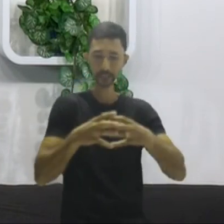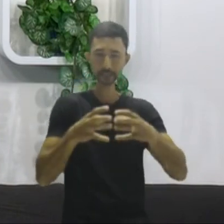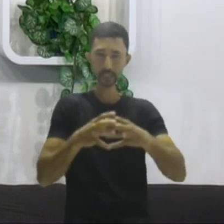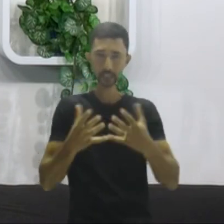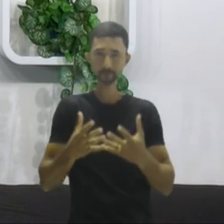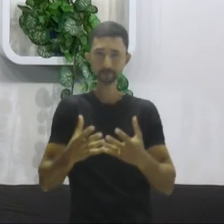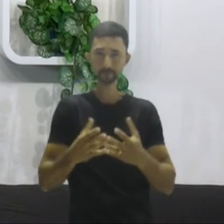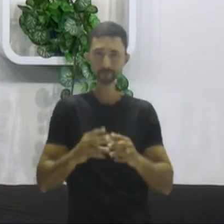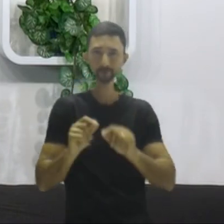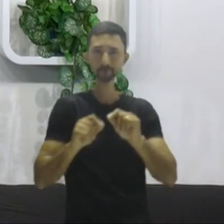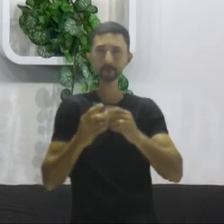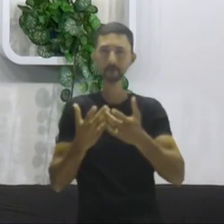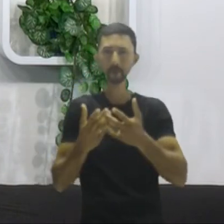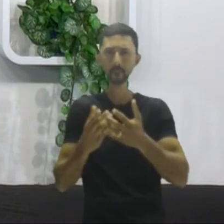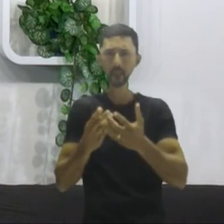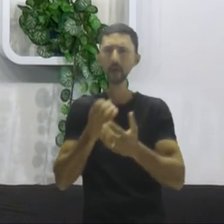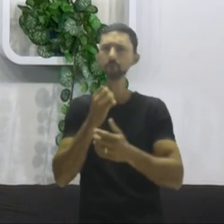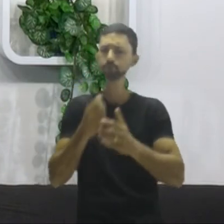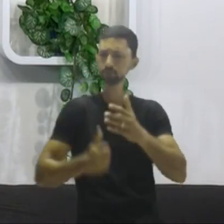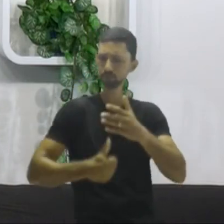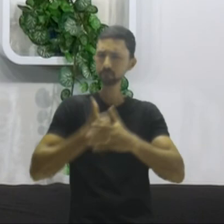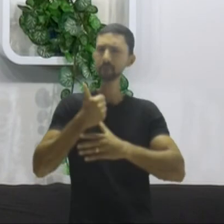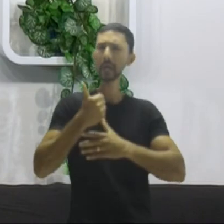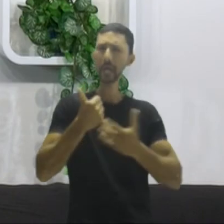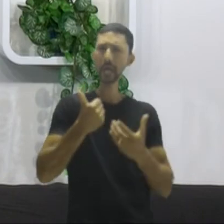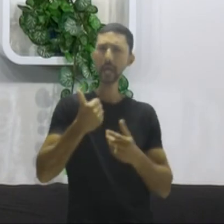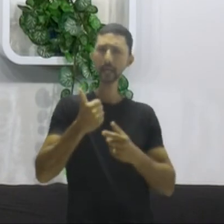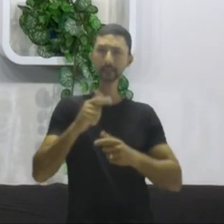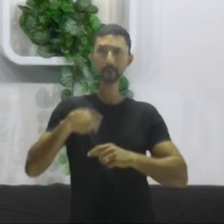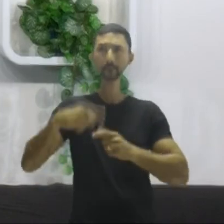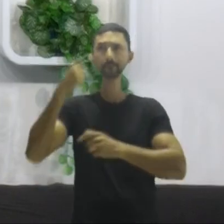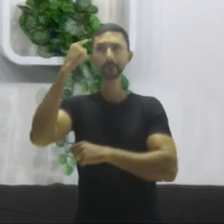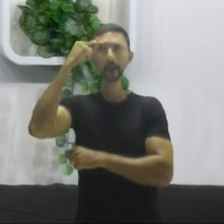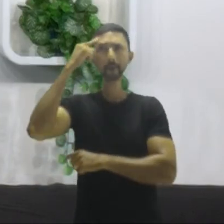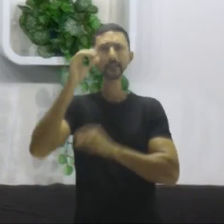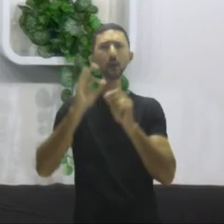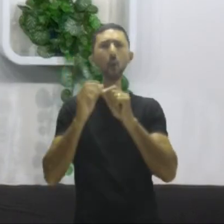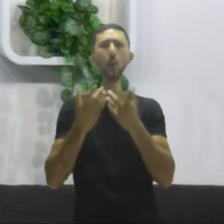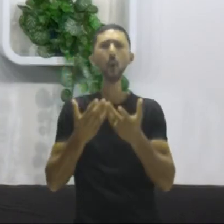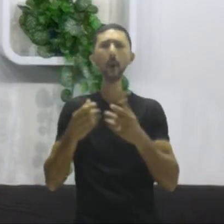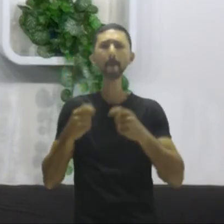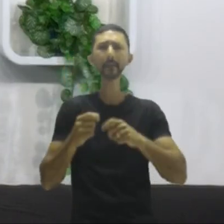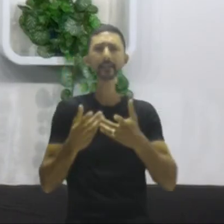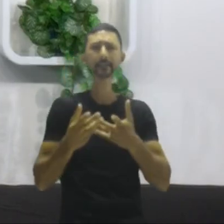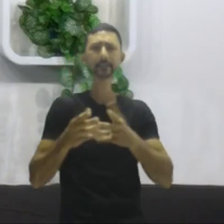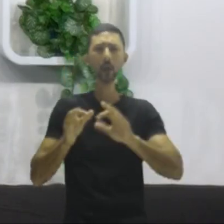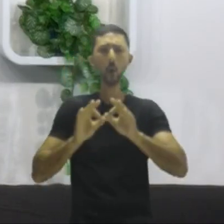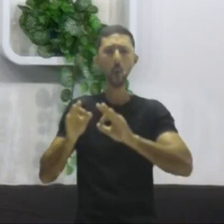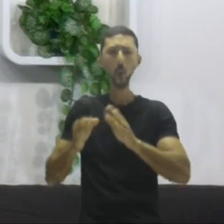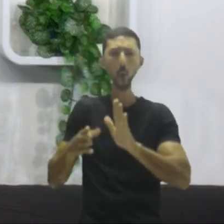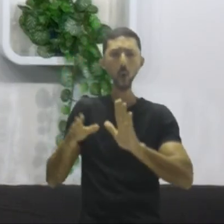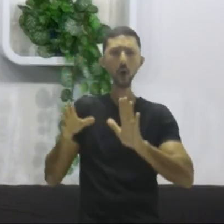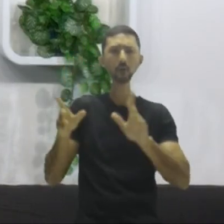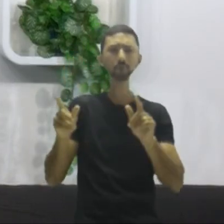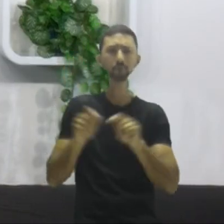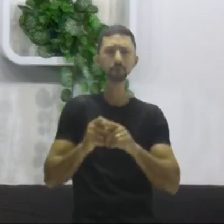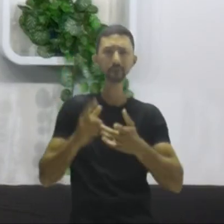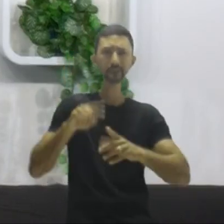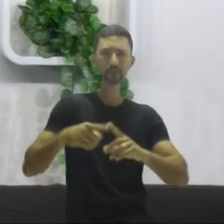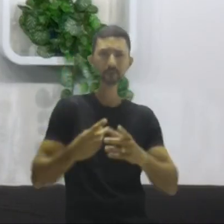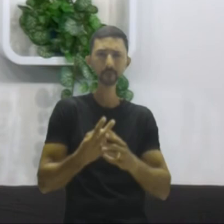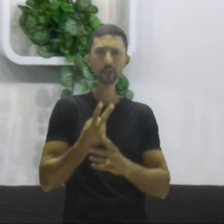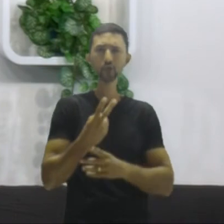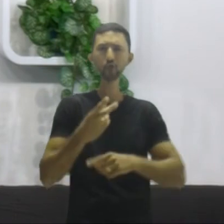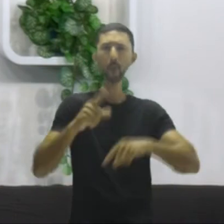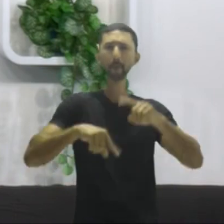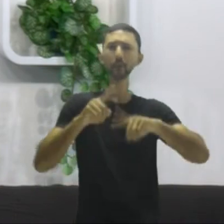do Aço. Isso dá tão certo que eles depois pensaram, Por que eu vou restringir isso a só